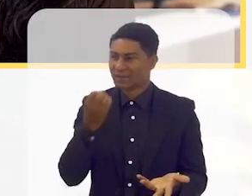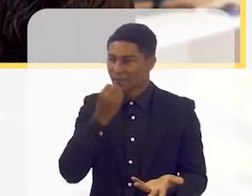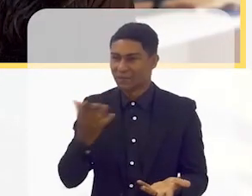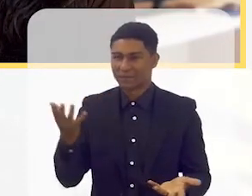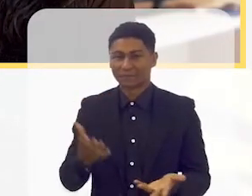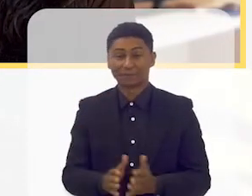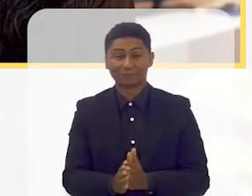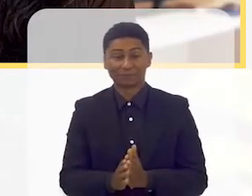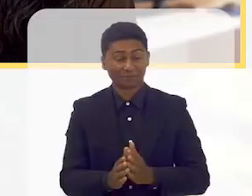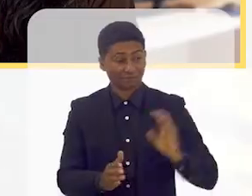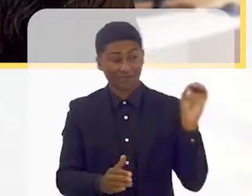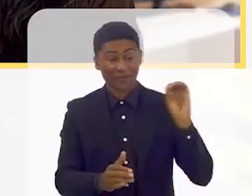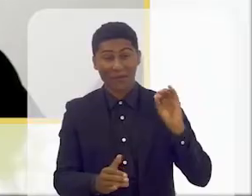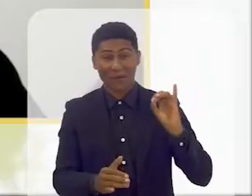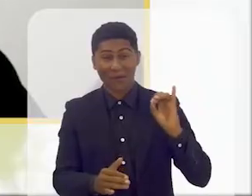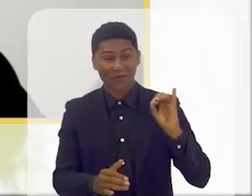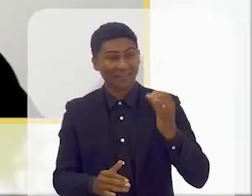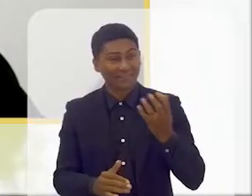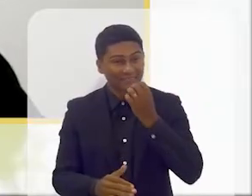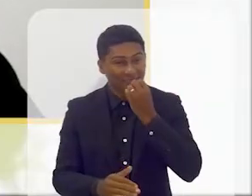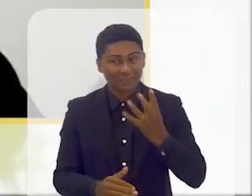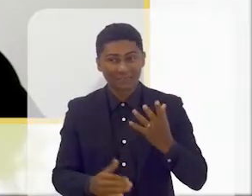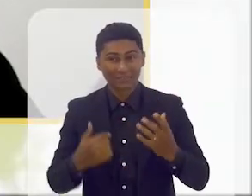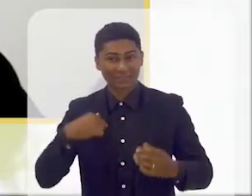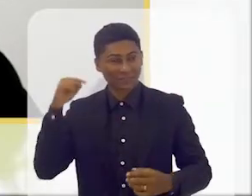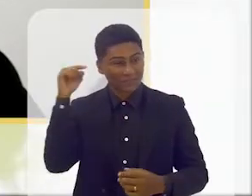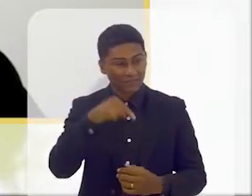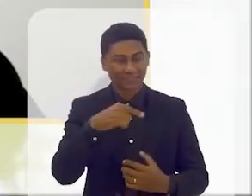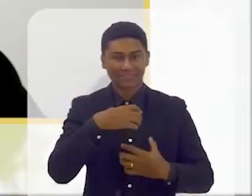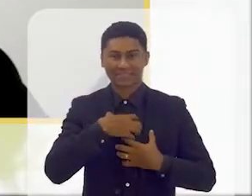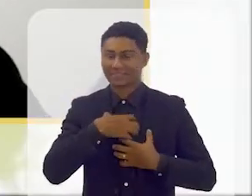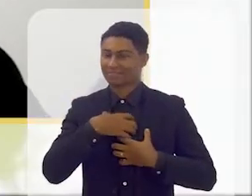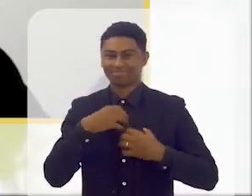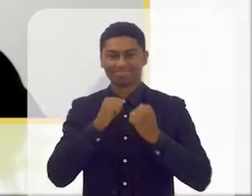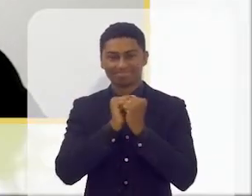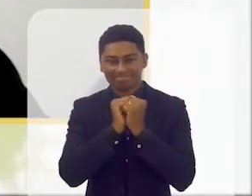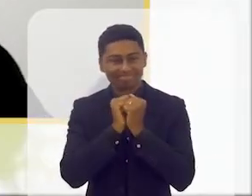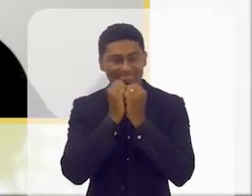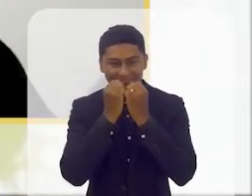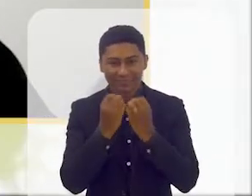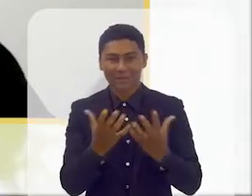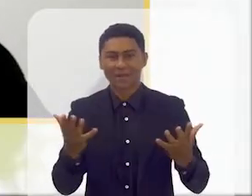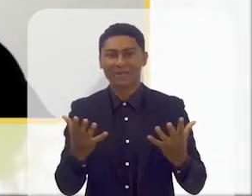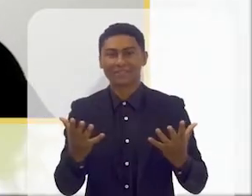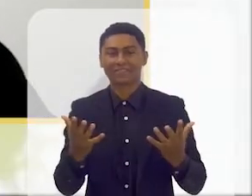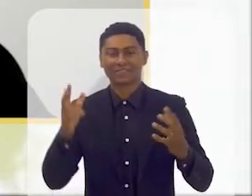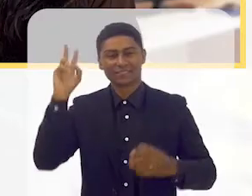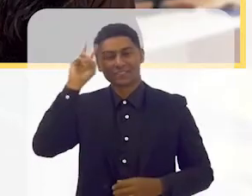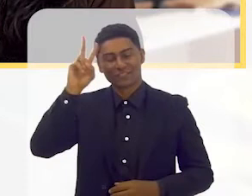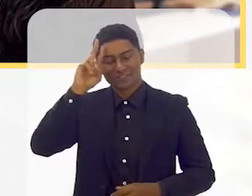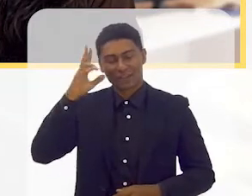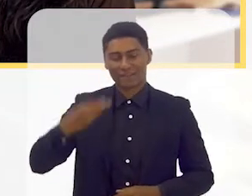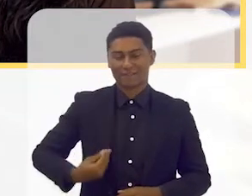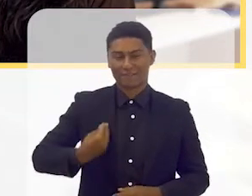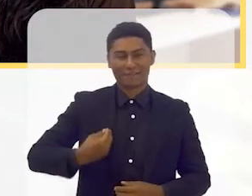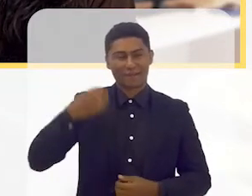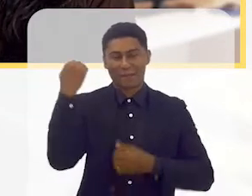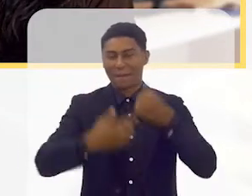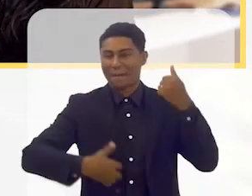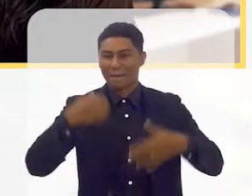Olá, Daniela! É um prazer muito grande estar convosco a conversar e a partilhar, no fundo, histórias de vida.